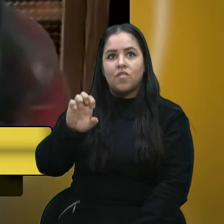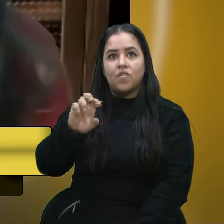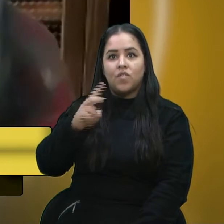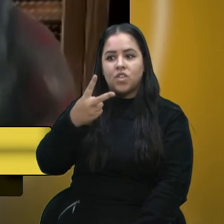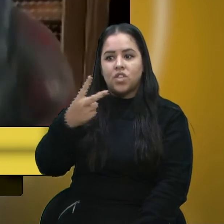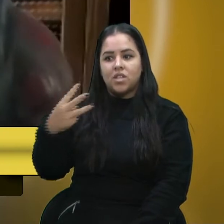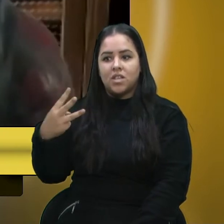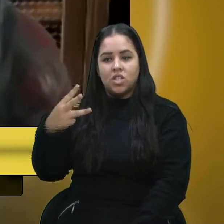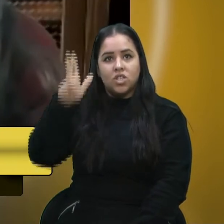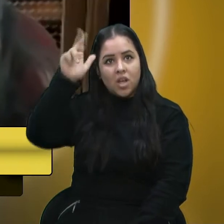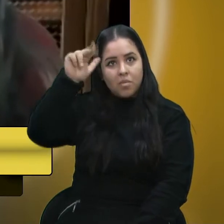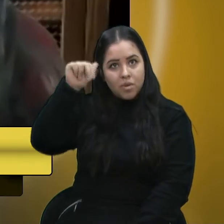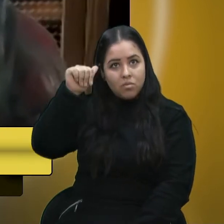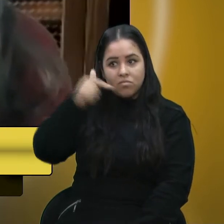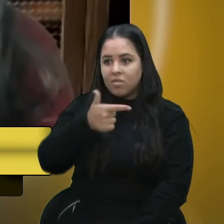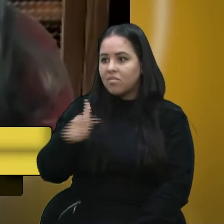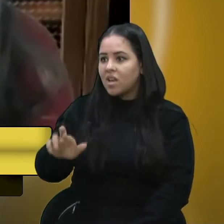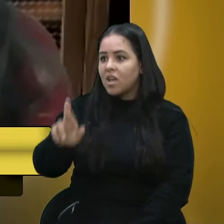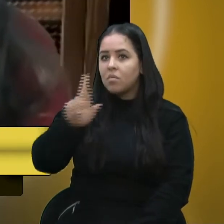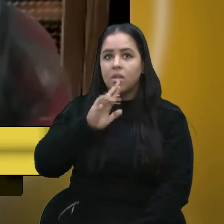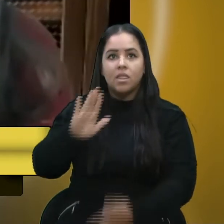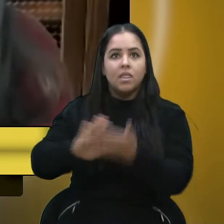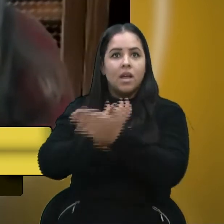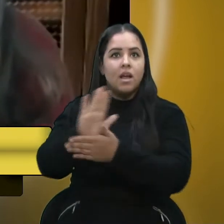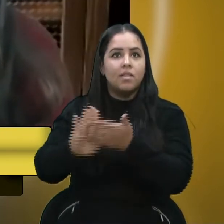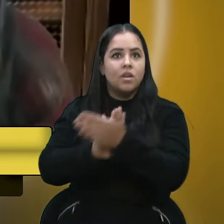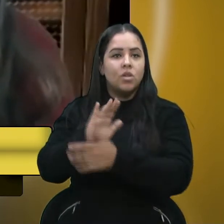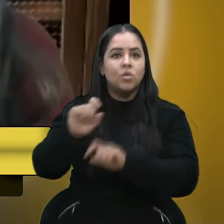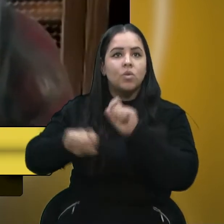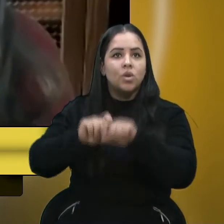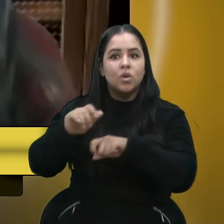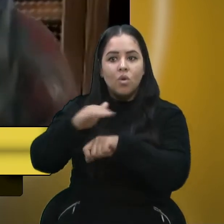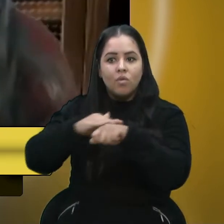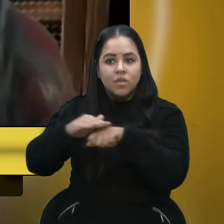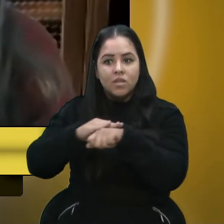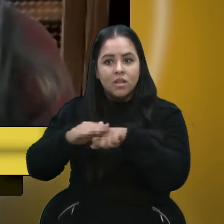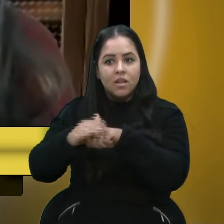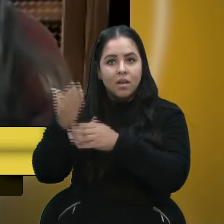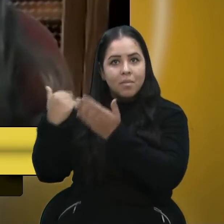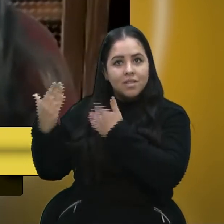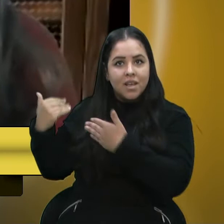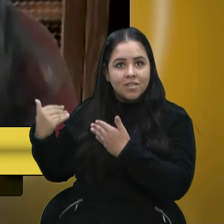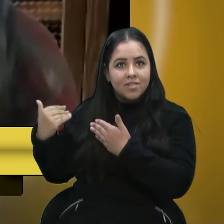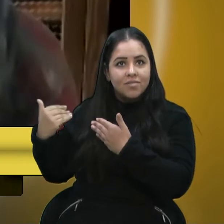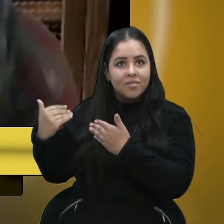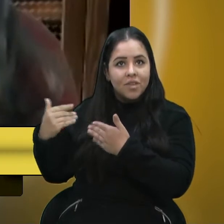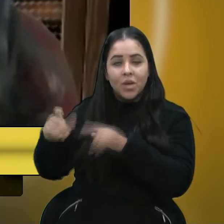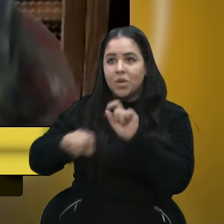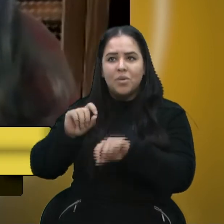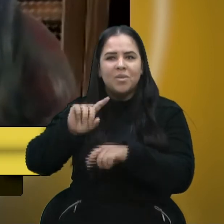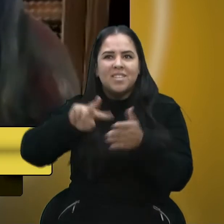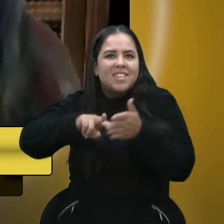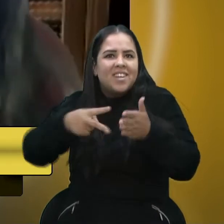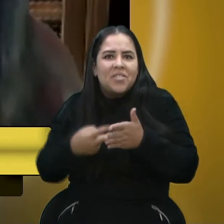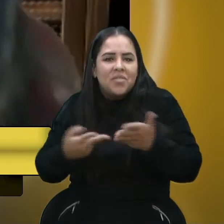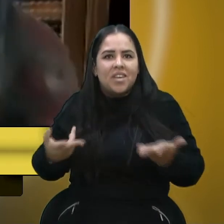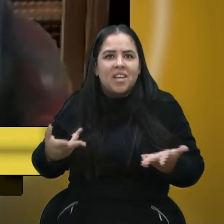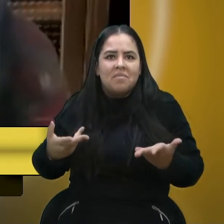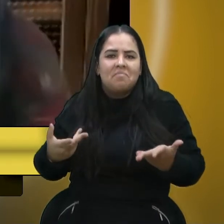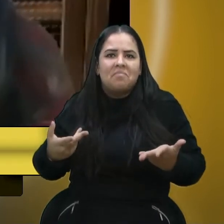eu não tive um retorno das demandas que eu discuti com ele naquela ocasião. Isso quer dizer o quê? Então, não venha aqui me dizer,